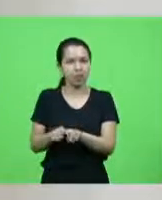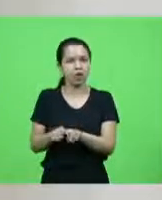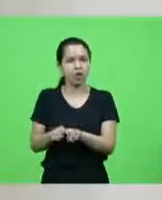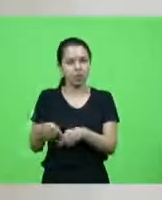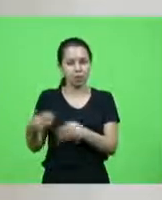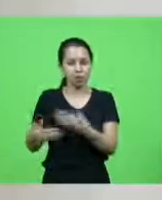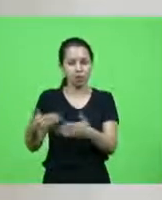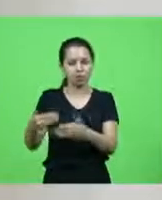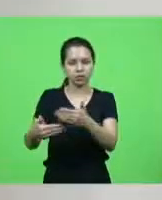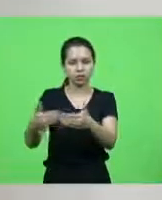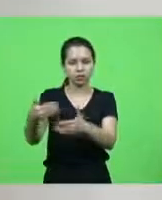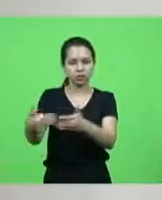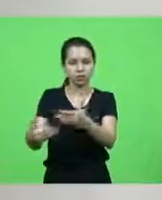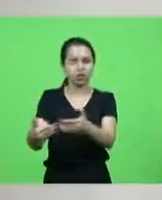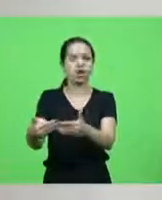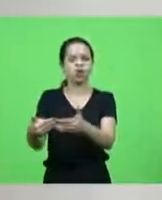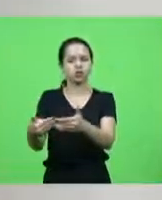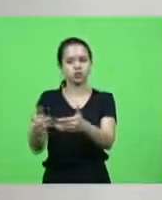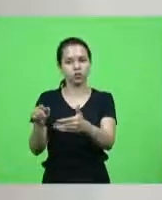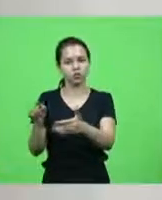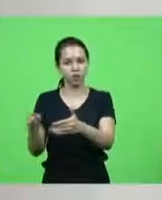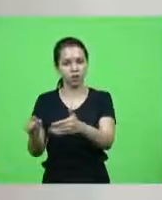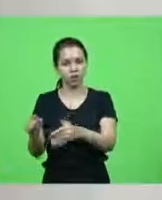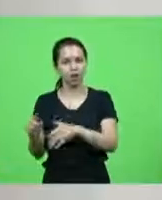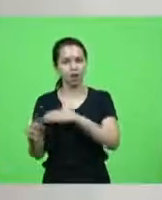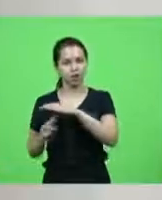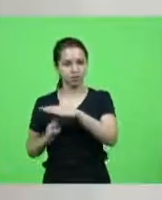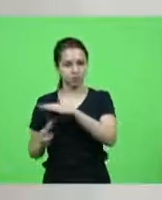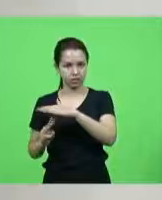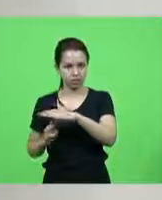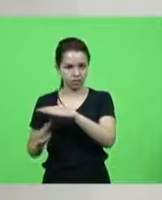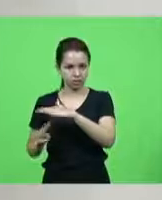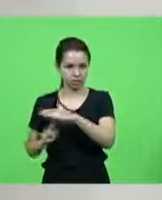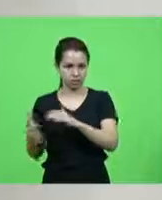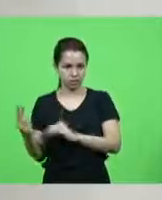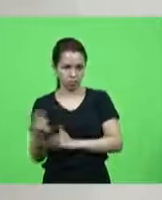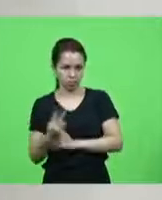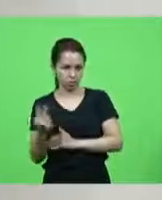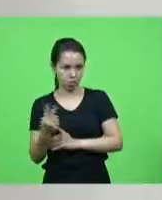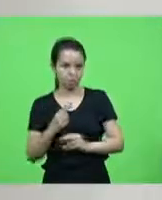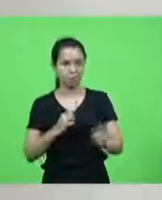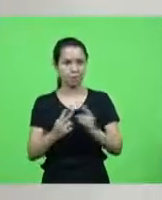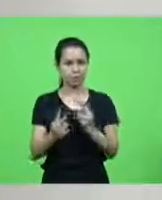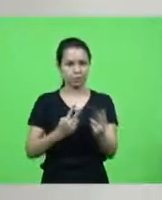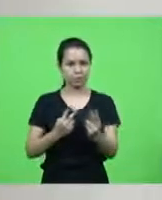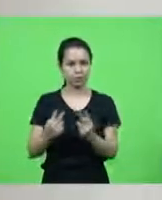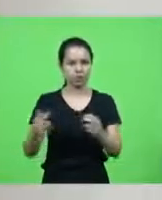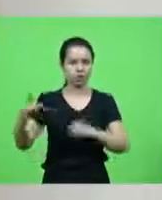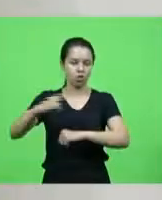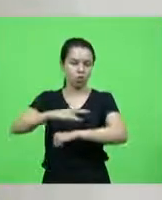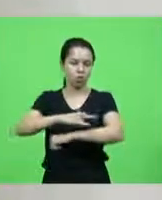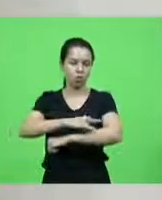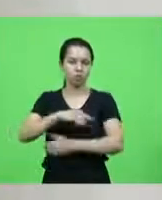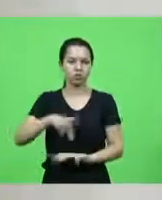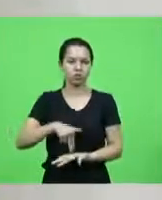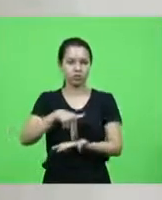a segunda pista do aeroporto navegantes eu quero brevemente também senhor presidente